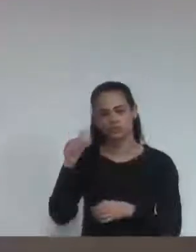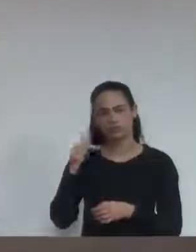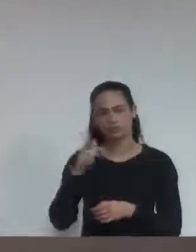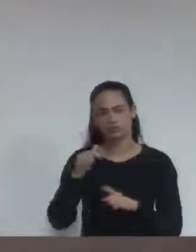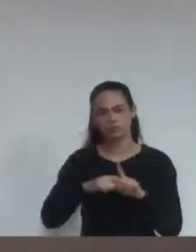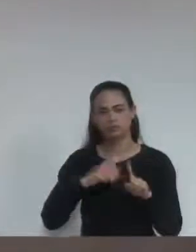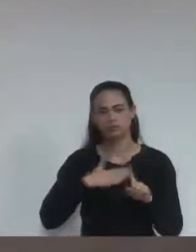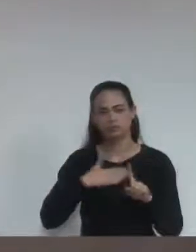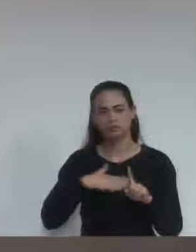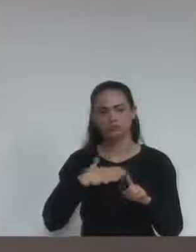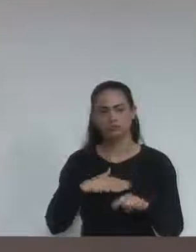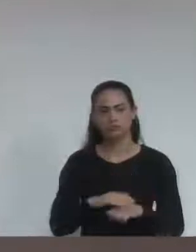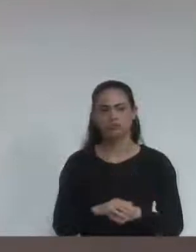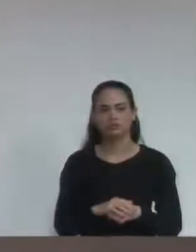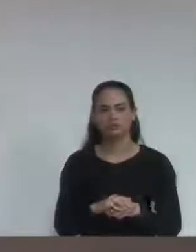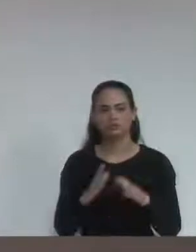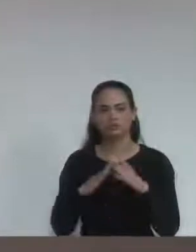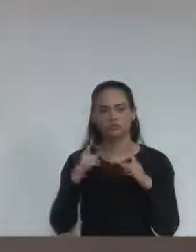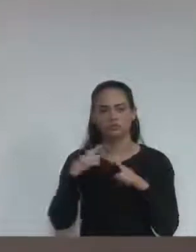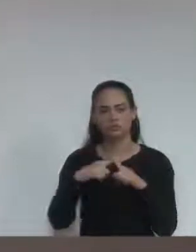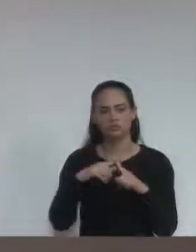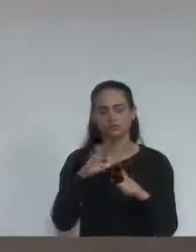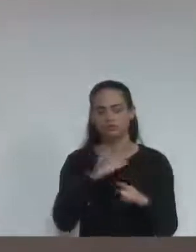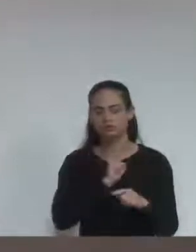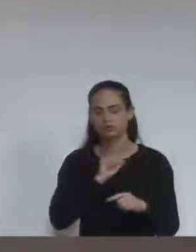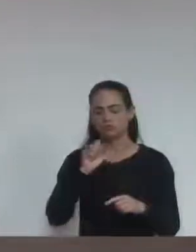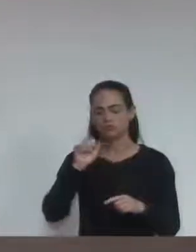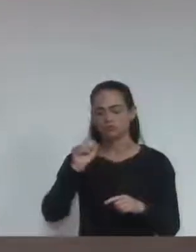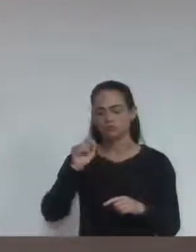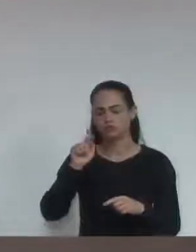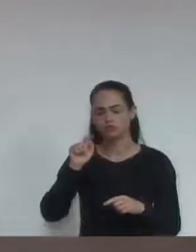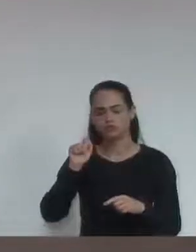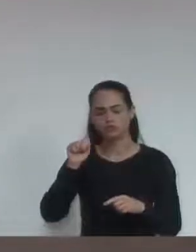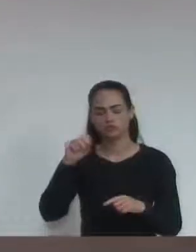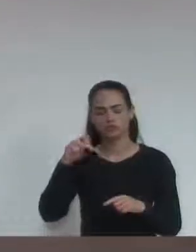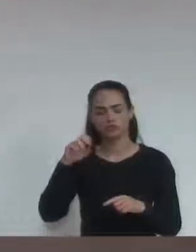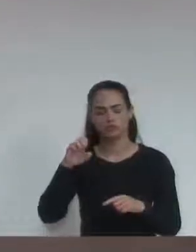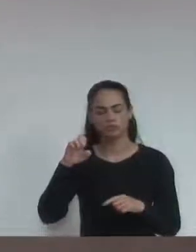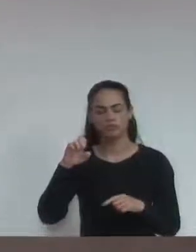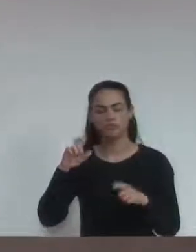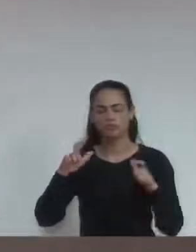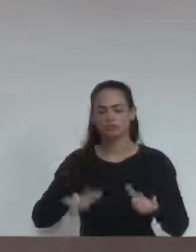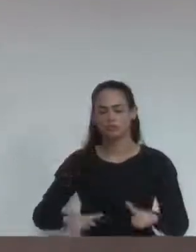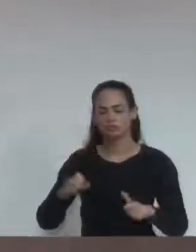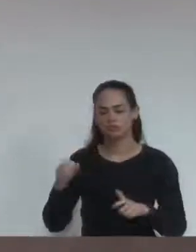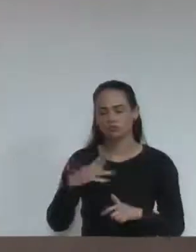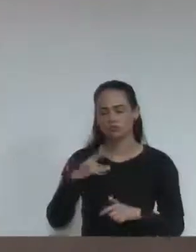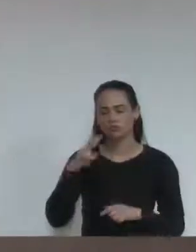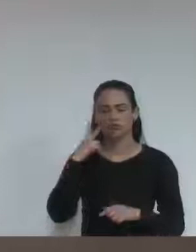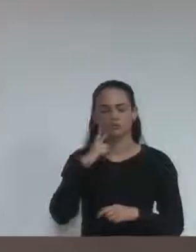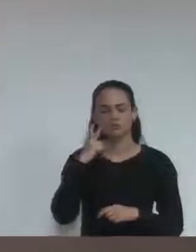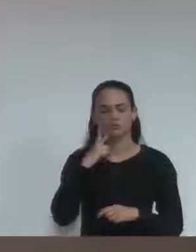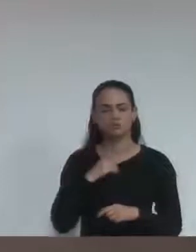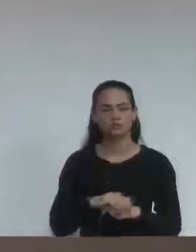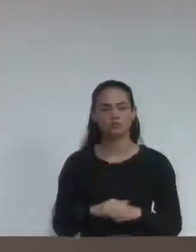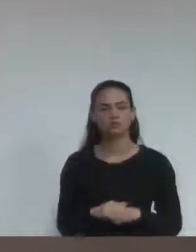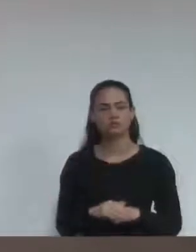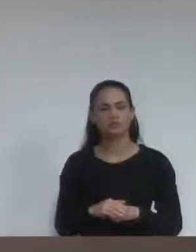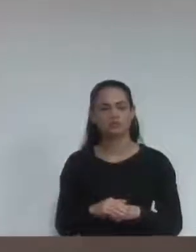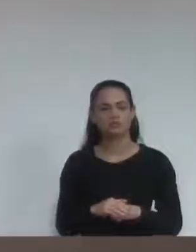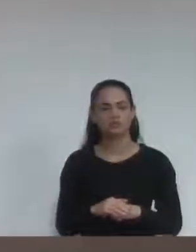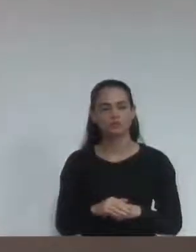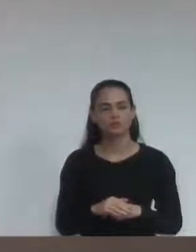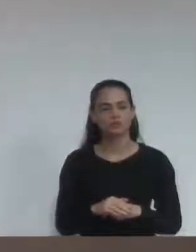na Igreja Amor Ágape, na Rua Luiz Briski, número 670, na Nova Vinhedo. O Tiagão e o César que vêm aí